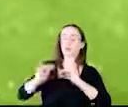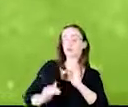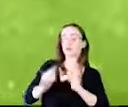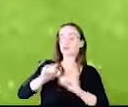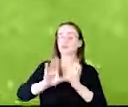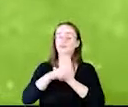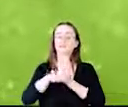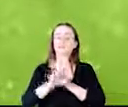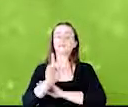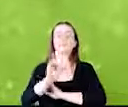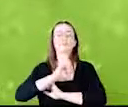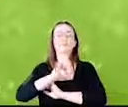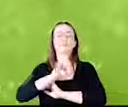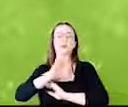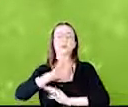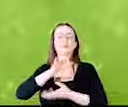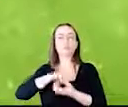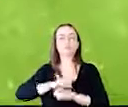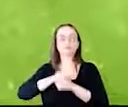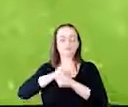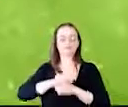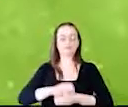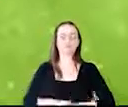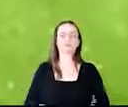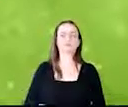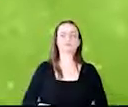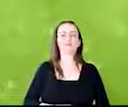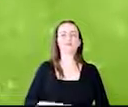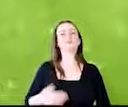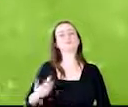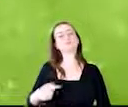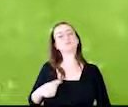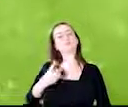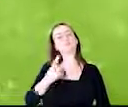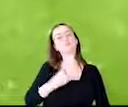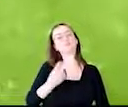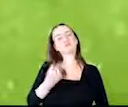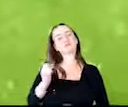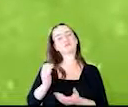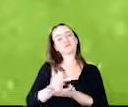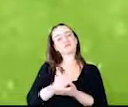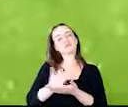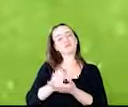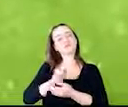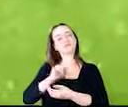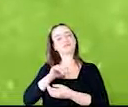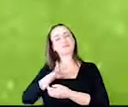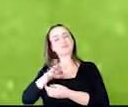tem de sustentabilidade. Isso nas últimas 20 safras de soja do Brasil.